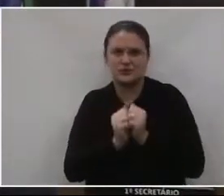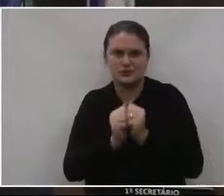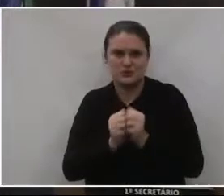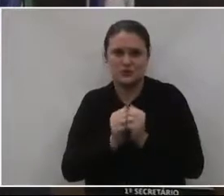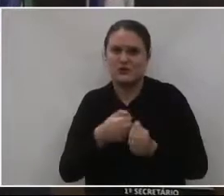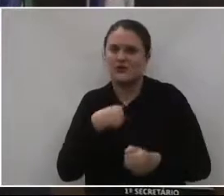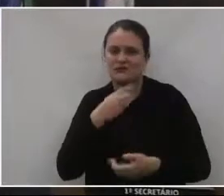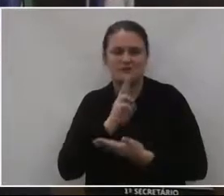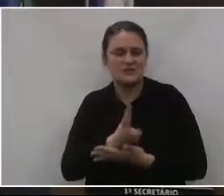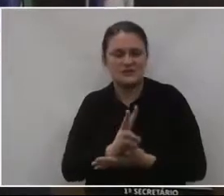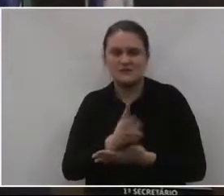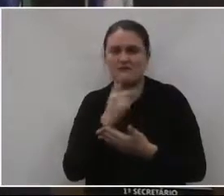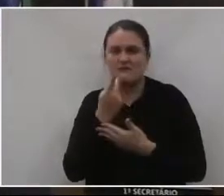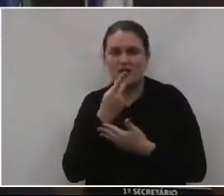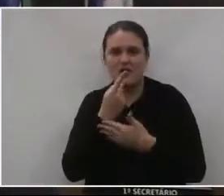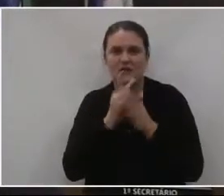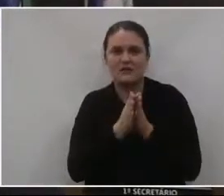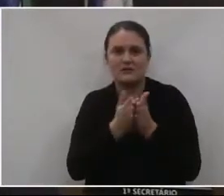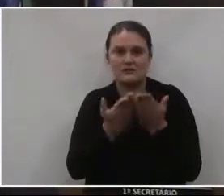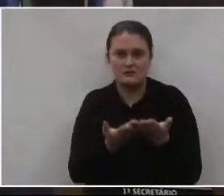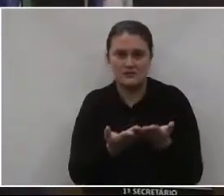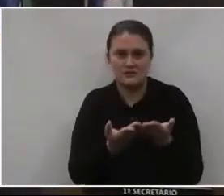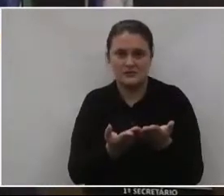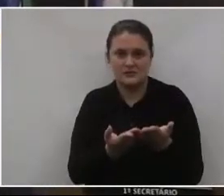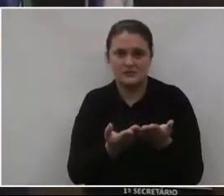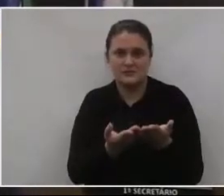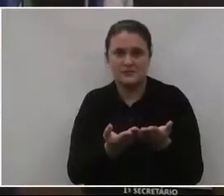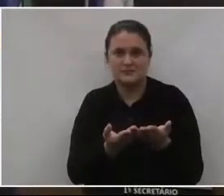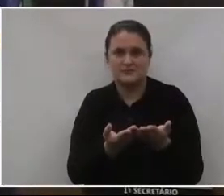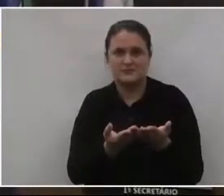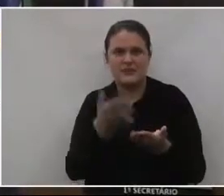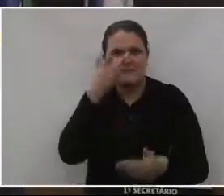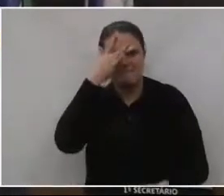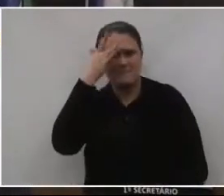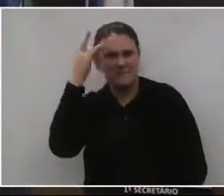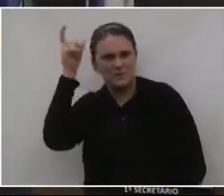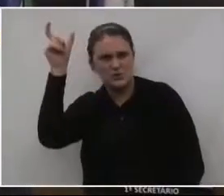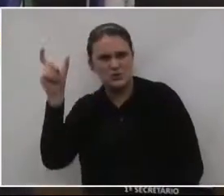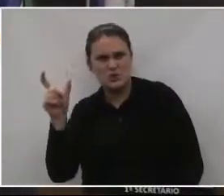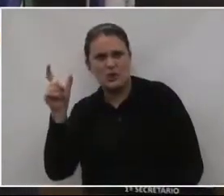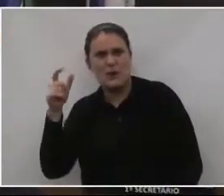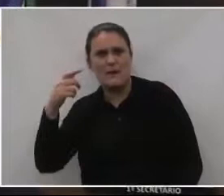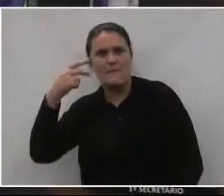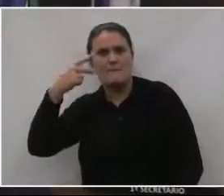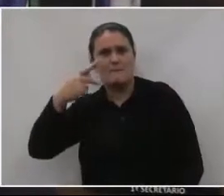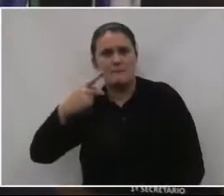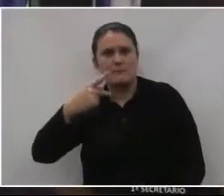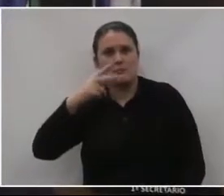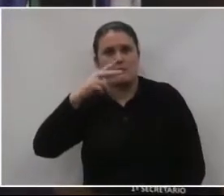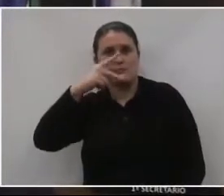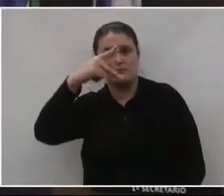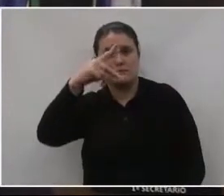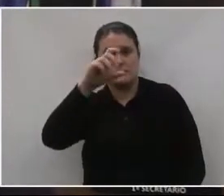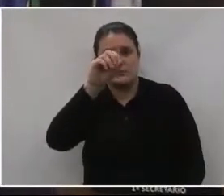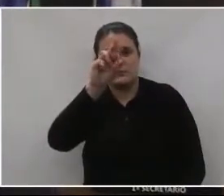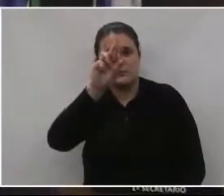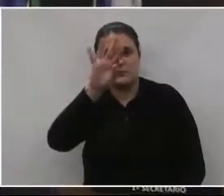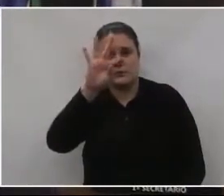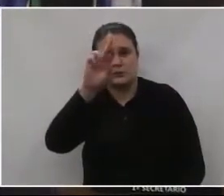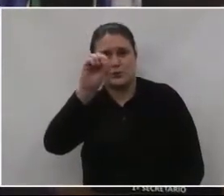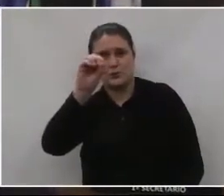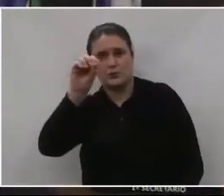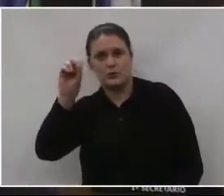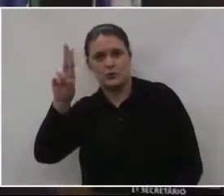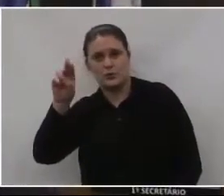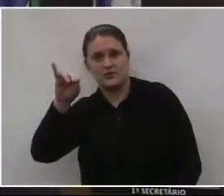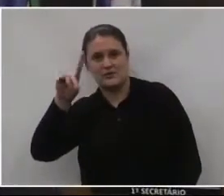faço questão de frisar nesse livro, os craques de Porto União da Vitória. Nós somos um, um só.